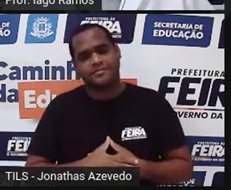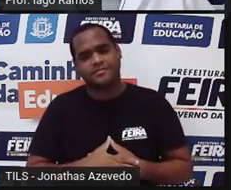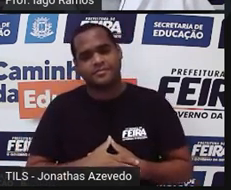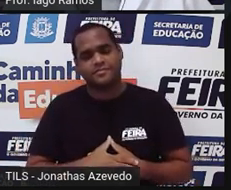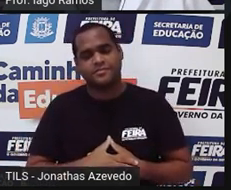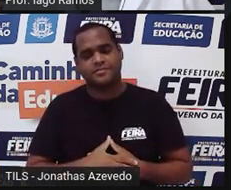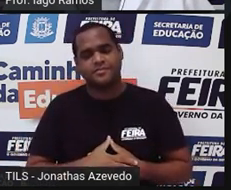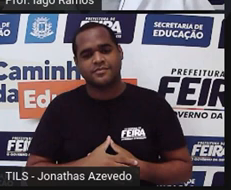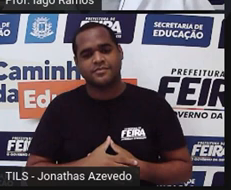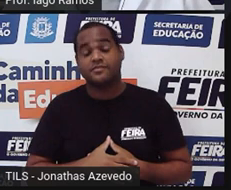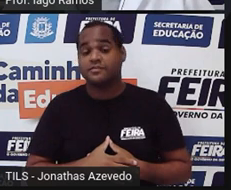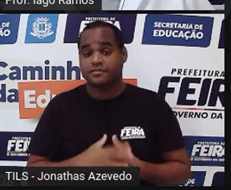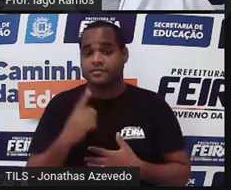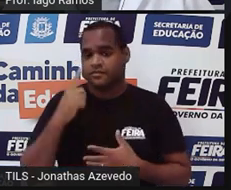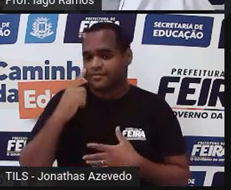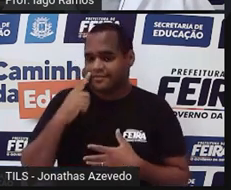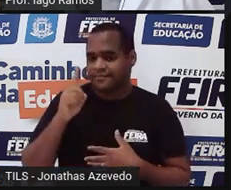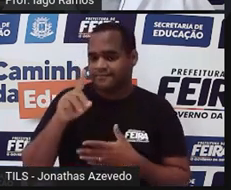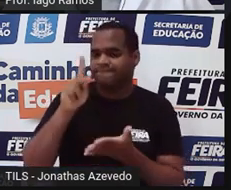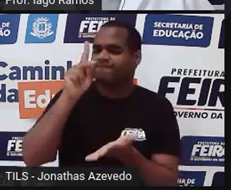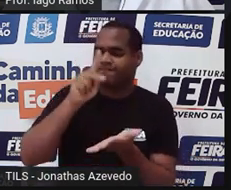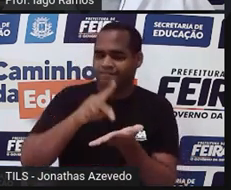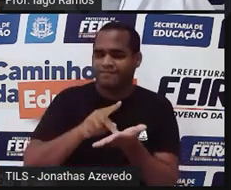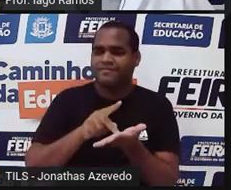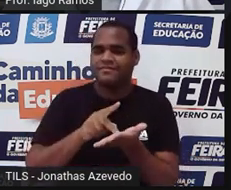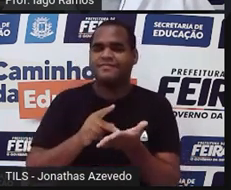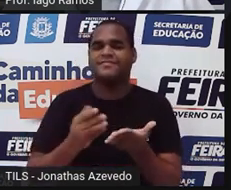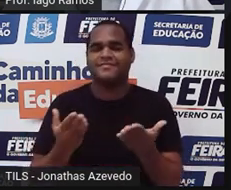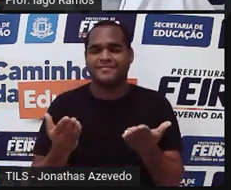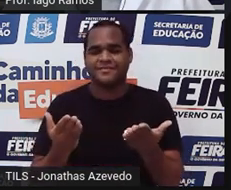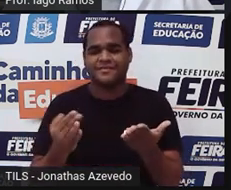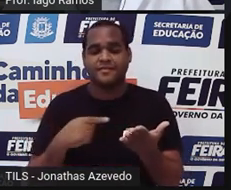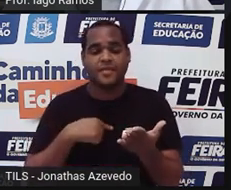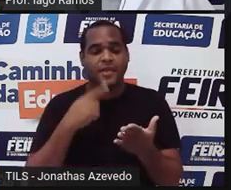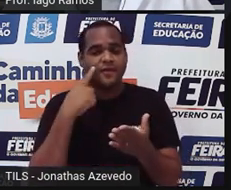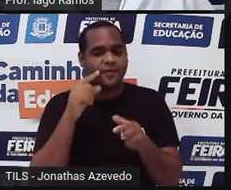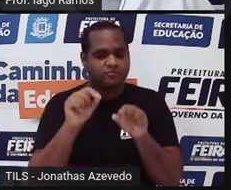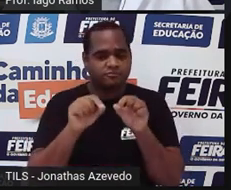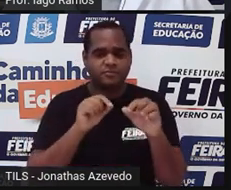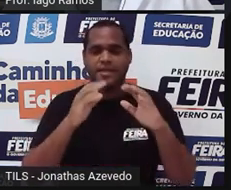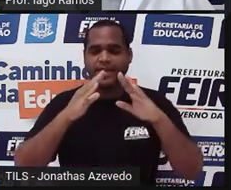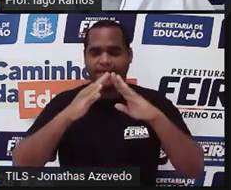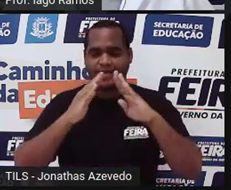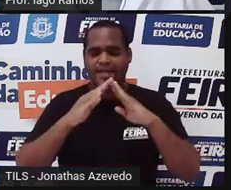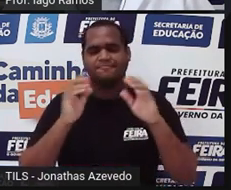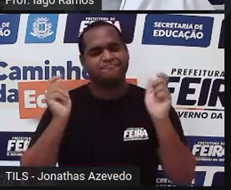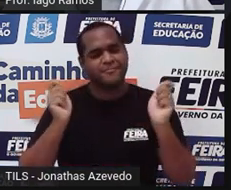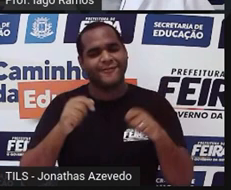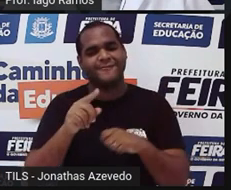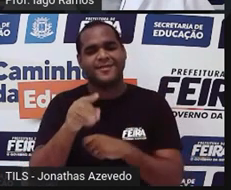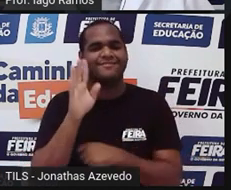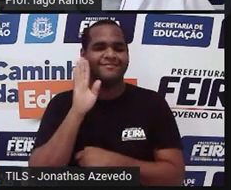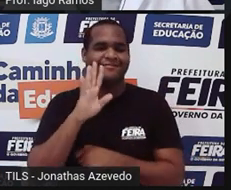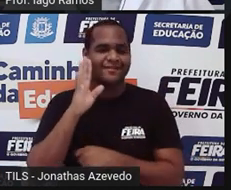Eu encorajo você de verdade a fazer isso em casa. É muito legal ver isso.